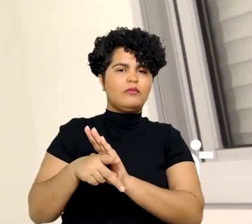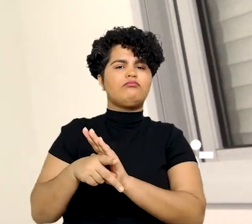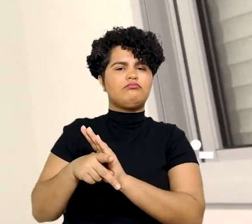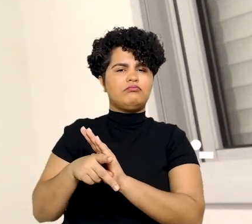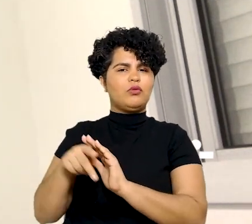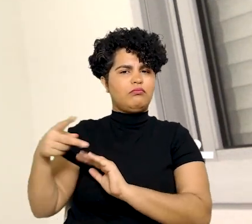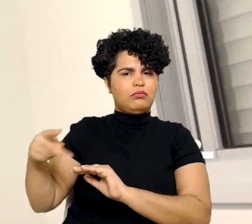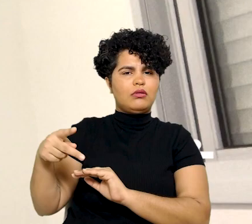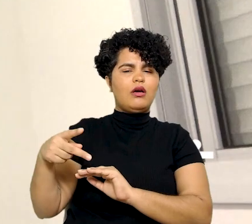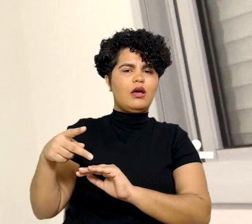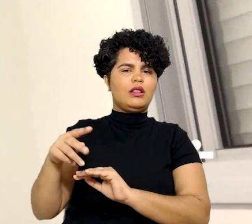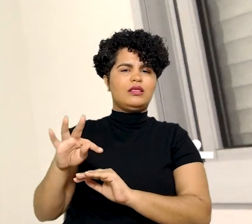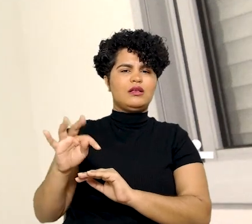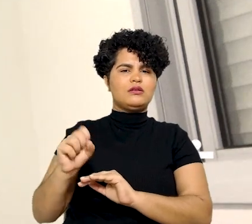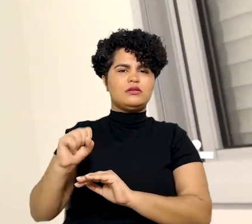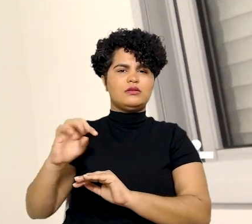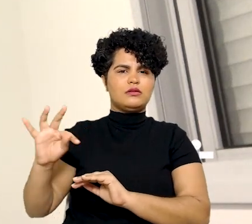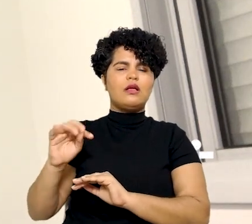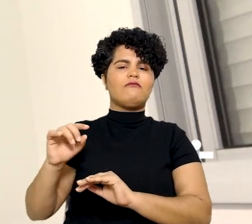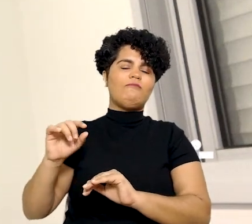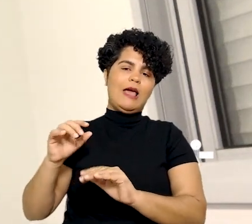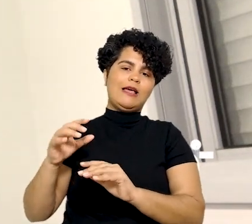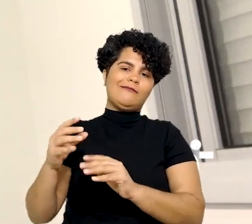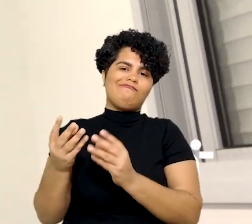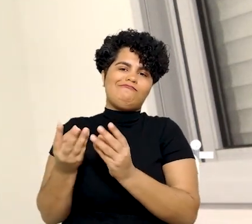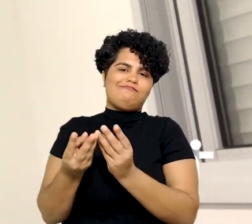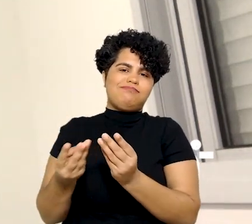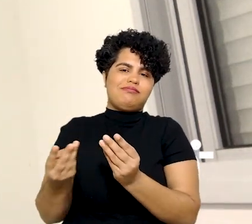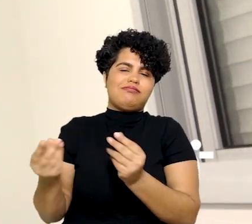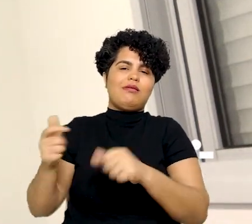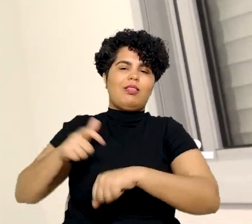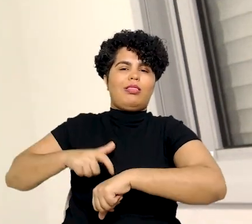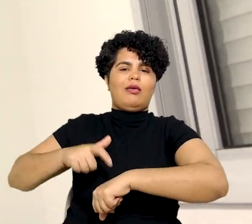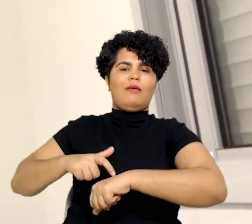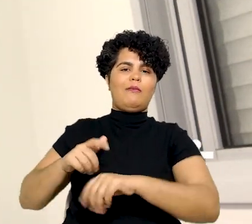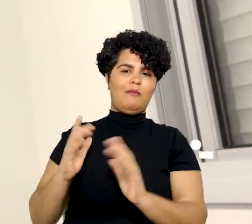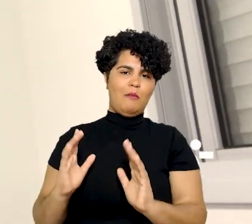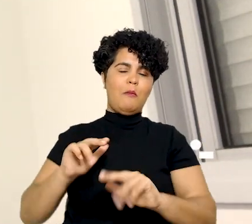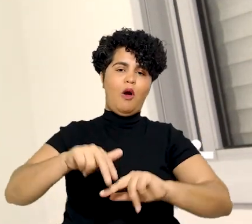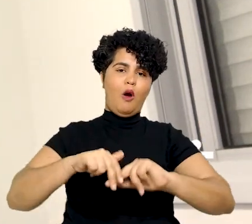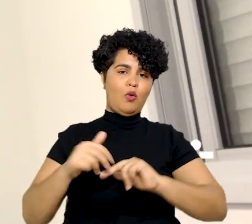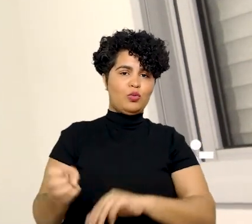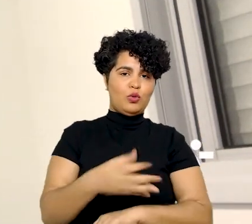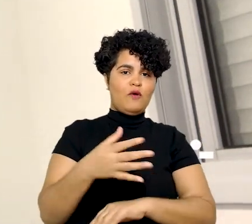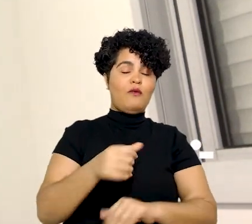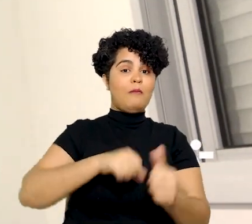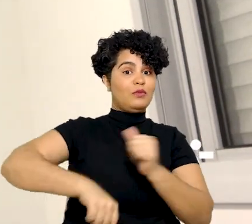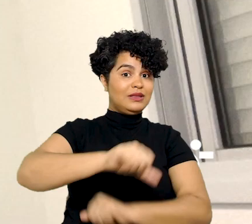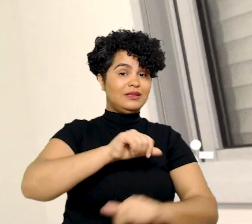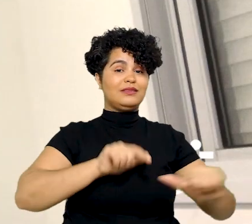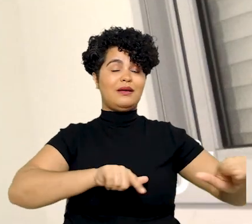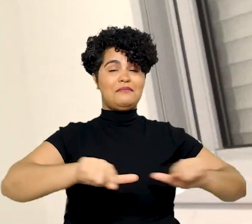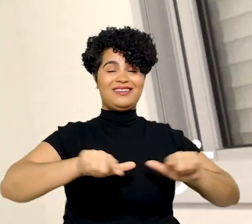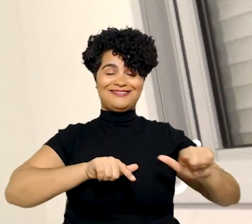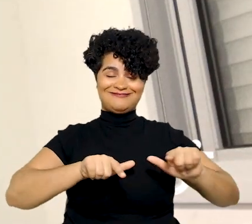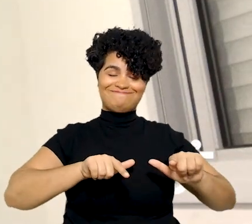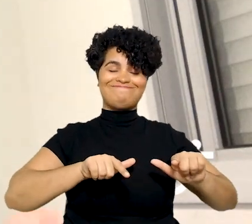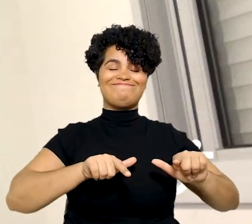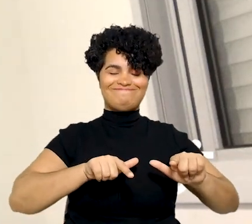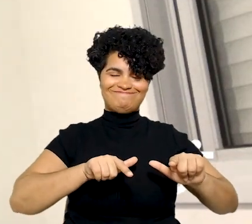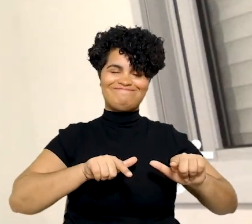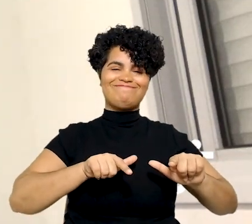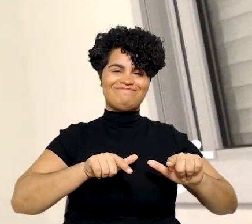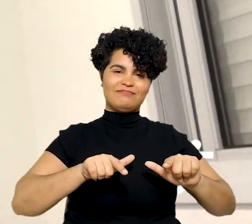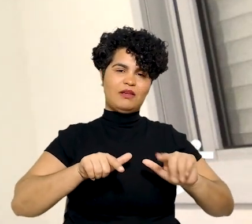próprio TST foi ficando ultrapassada diante dessas atualizações legislativas. Com o advento da reforma trabalhista,